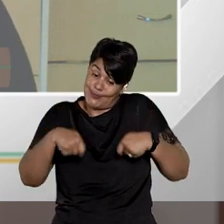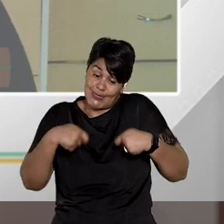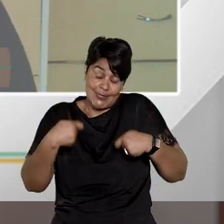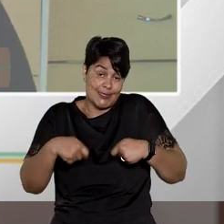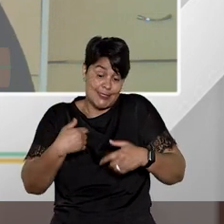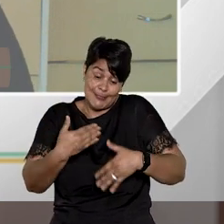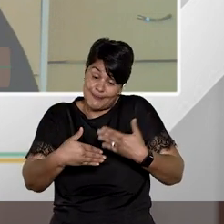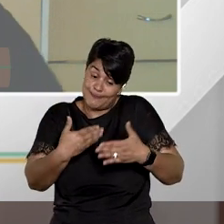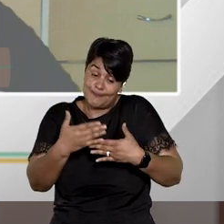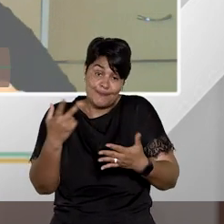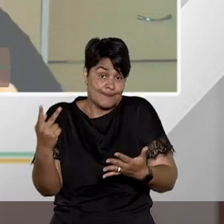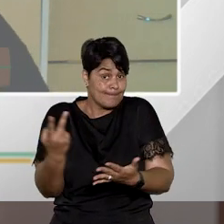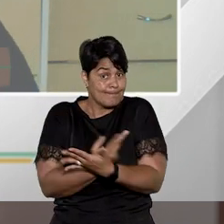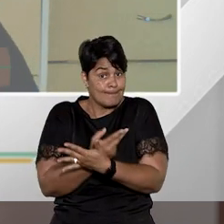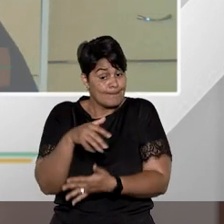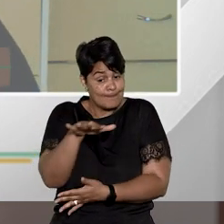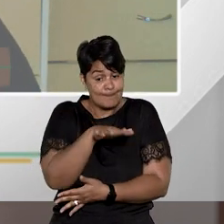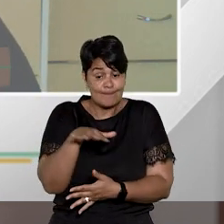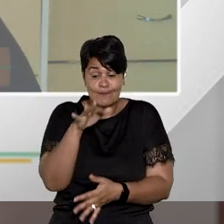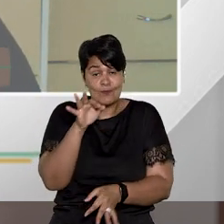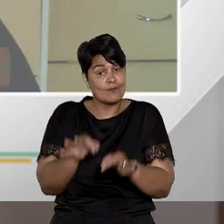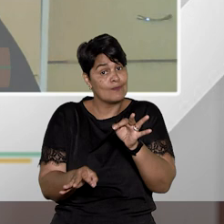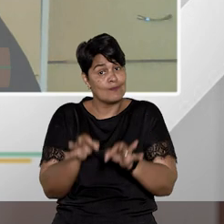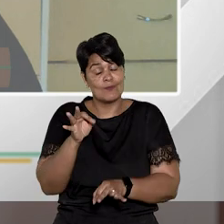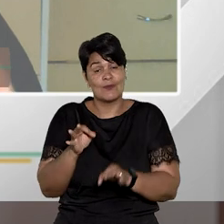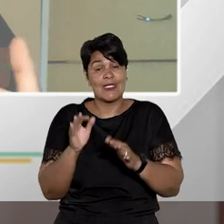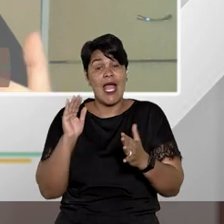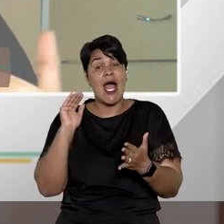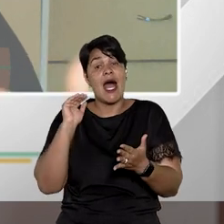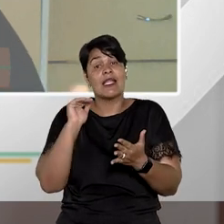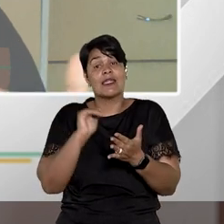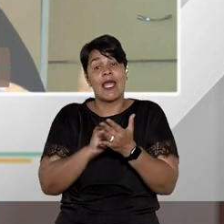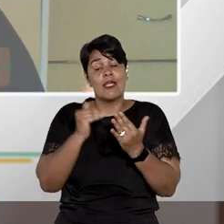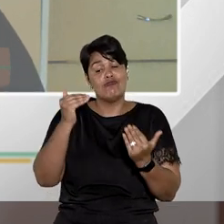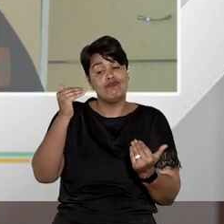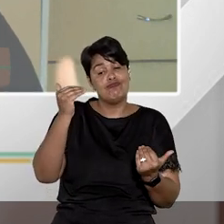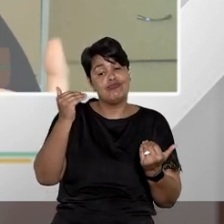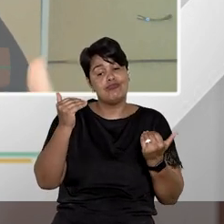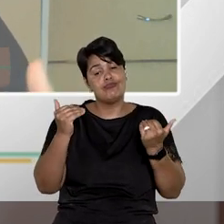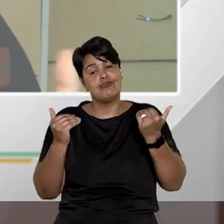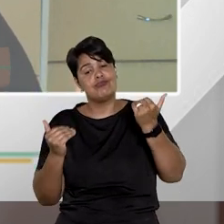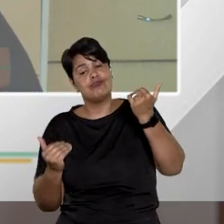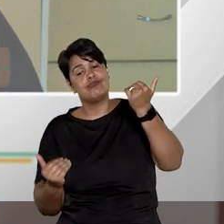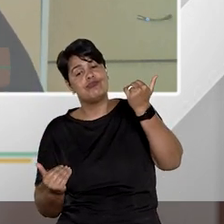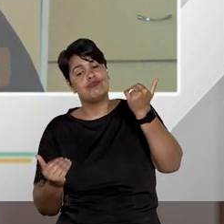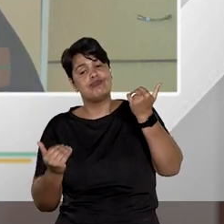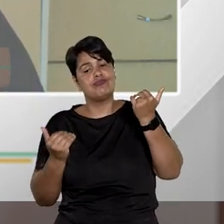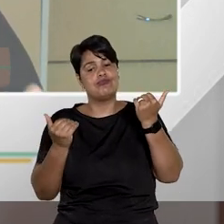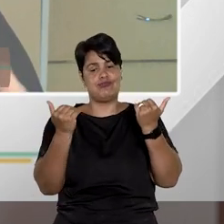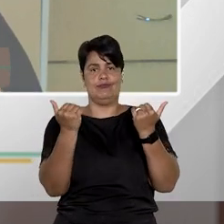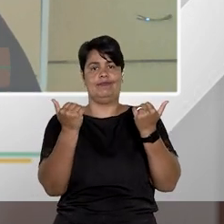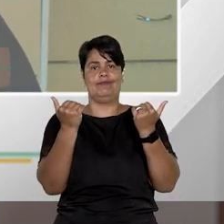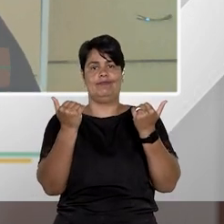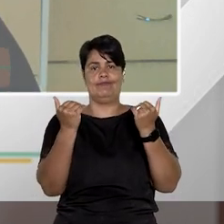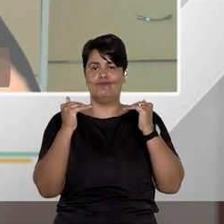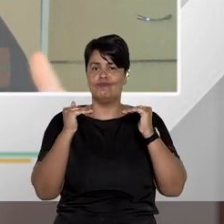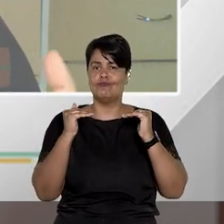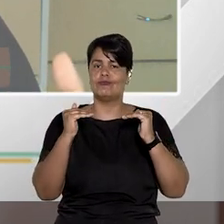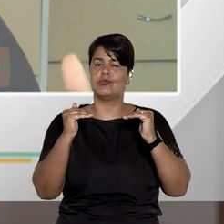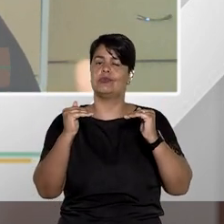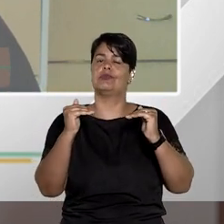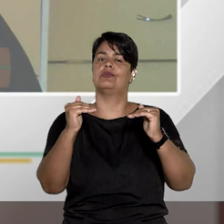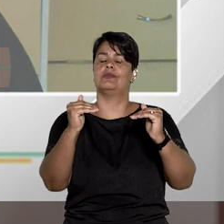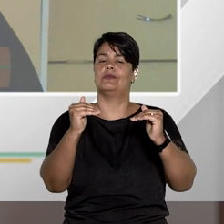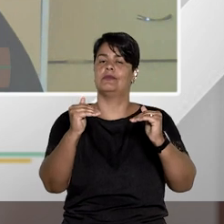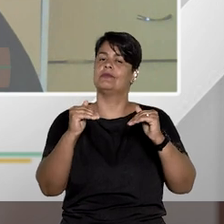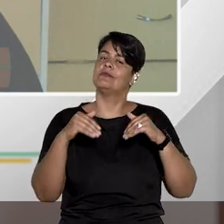normalmente passa mesmo até chegar a um equilíbrio então embora eu reconheça que haja um excesso eu vejo